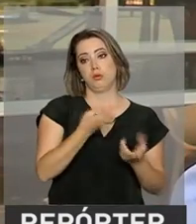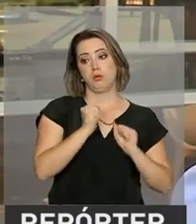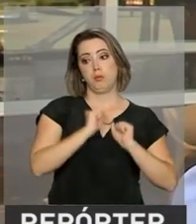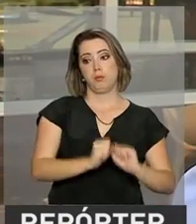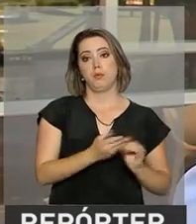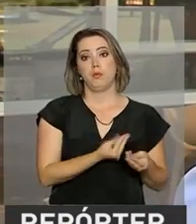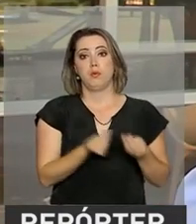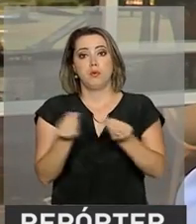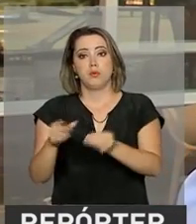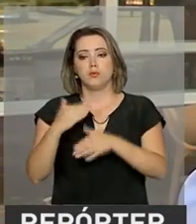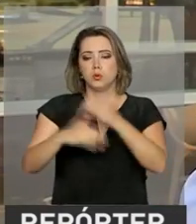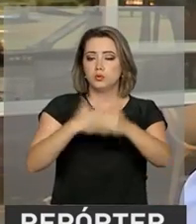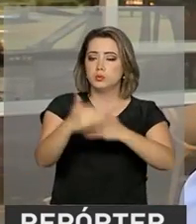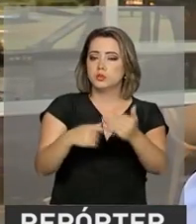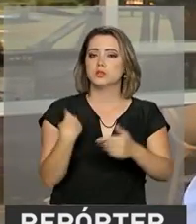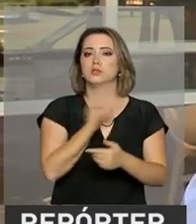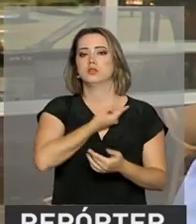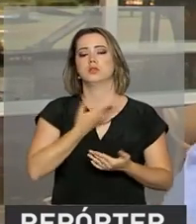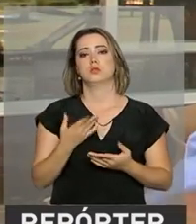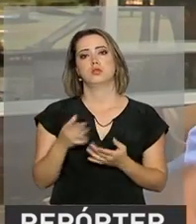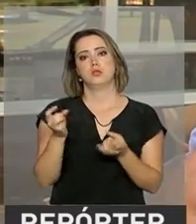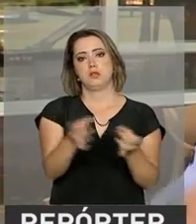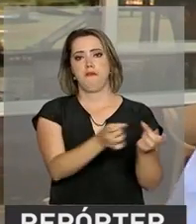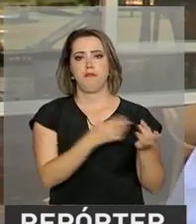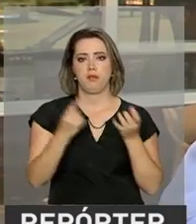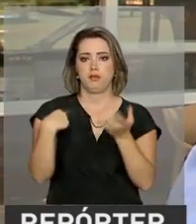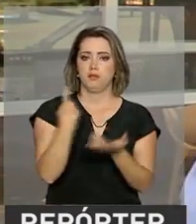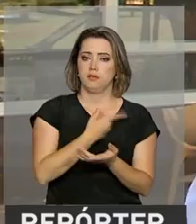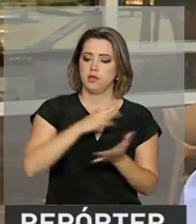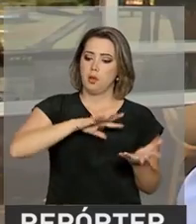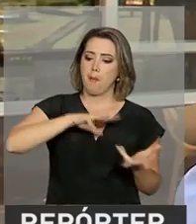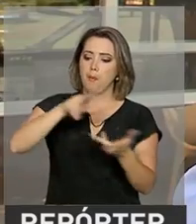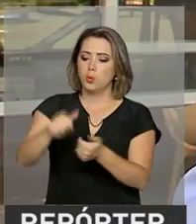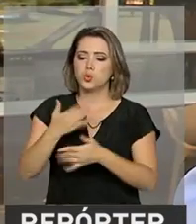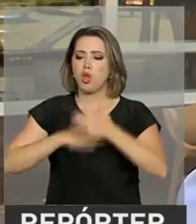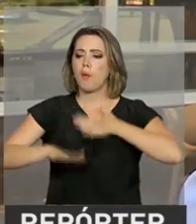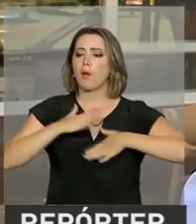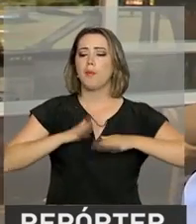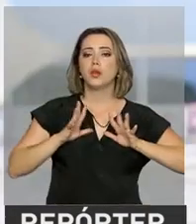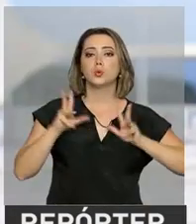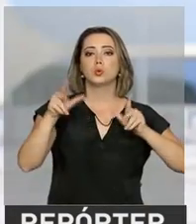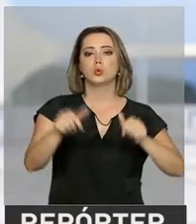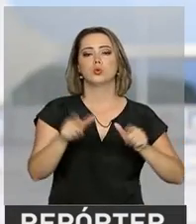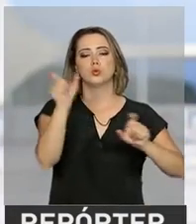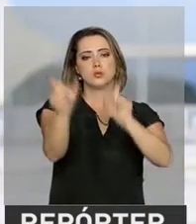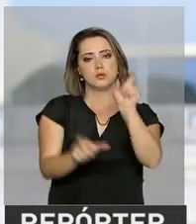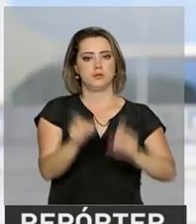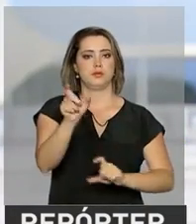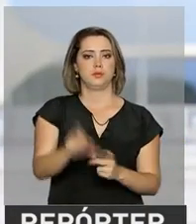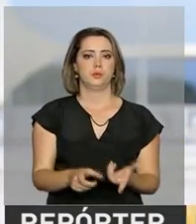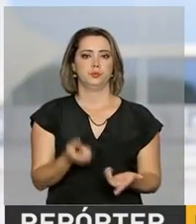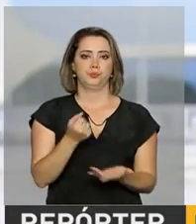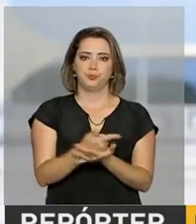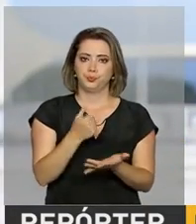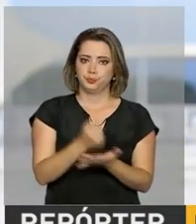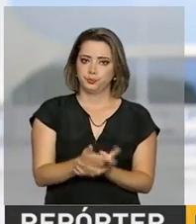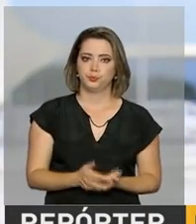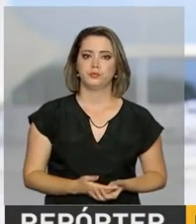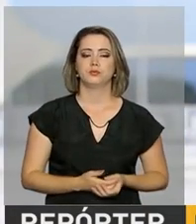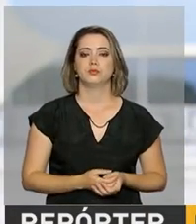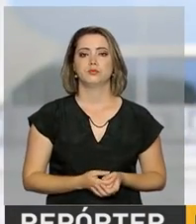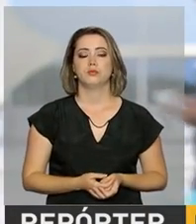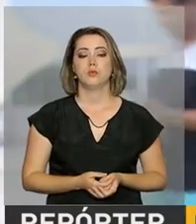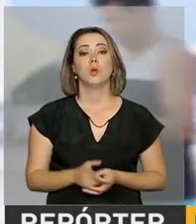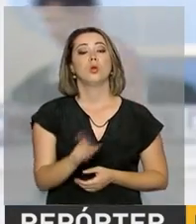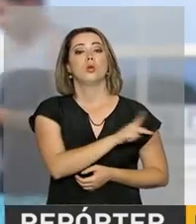podemos prosseguir com o nosso mercado internacional e tranquilizar os consumidores aqui locais também. O presidente Michel Temer emitiu uma